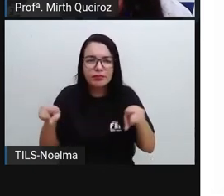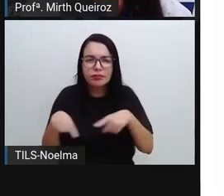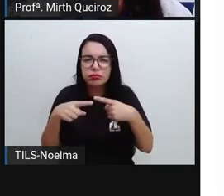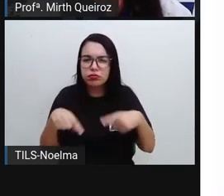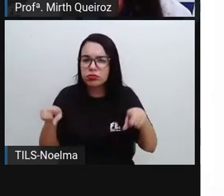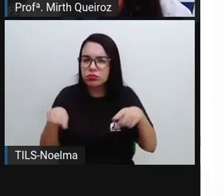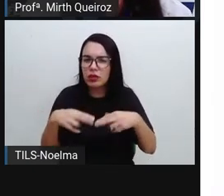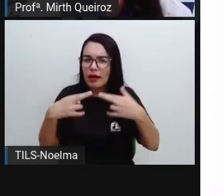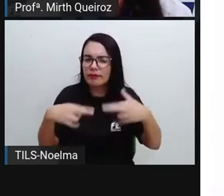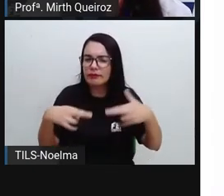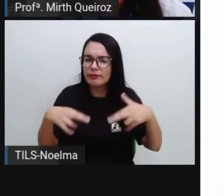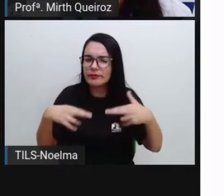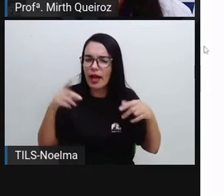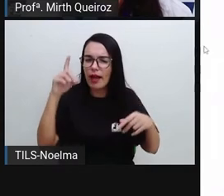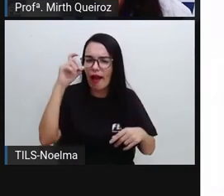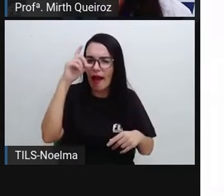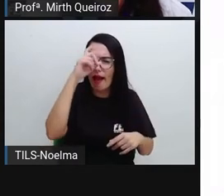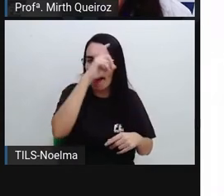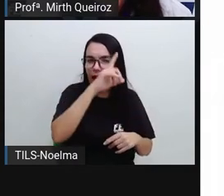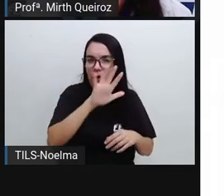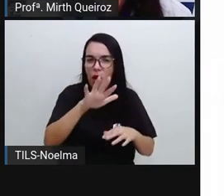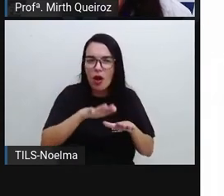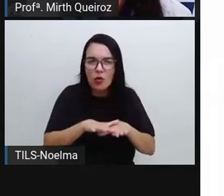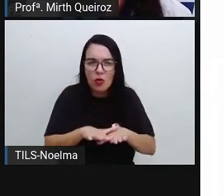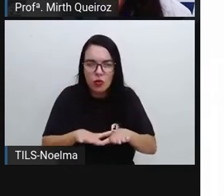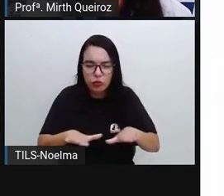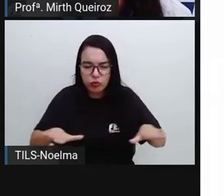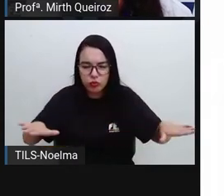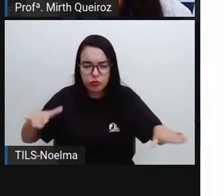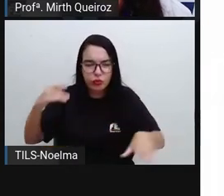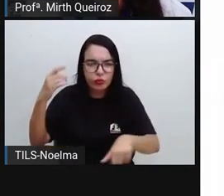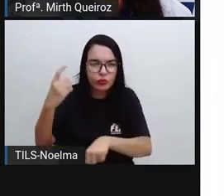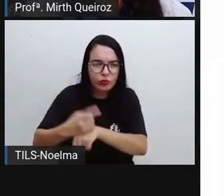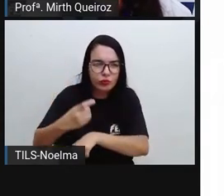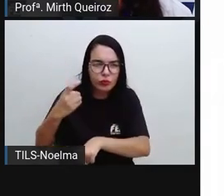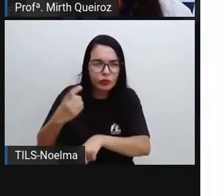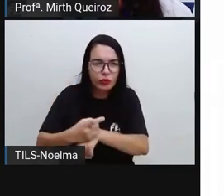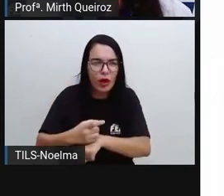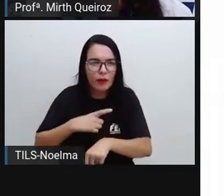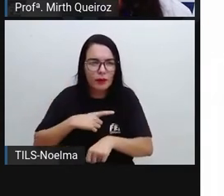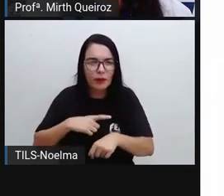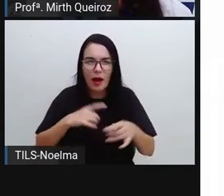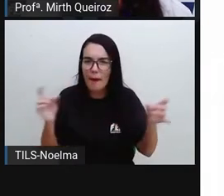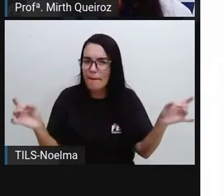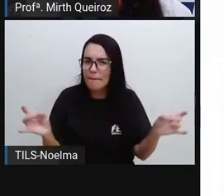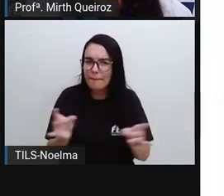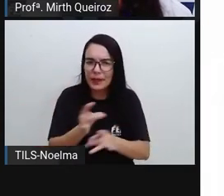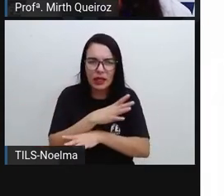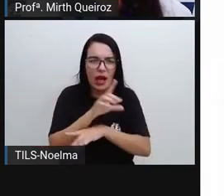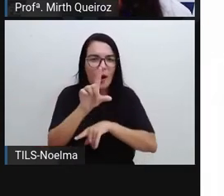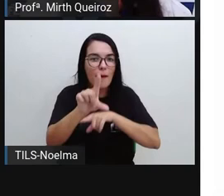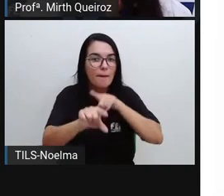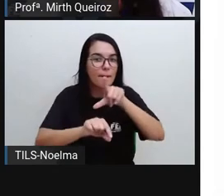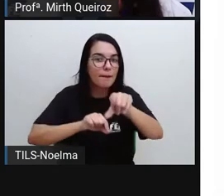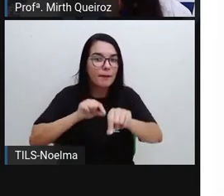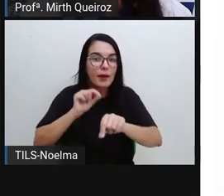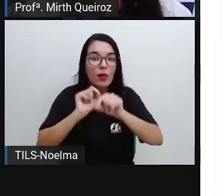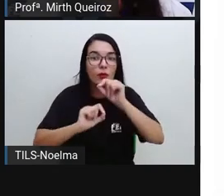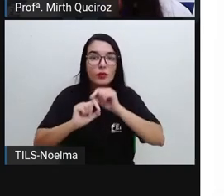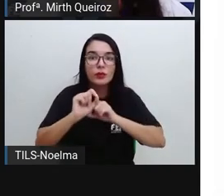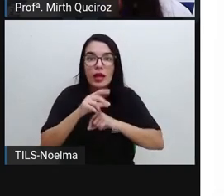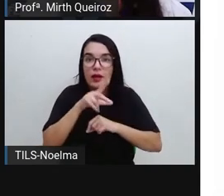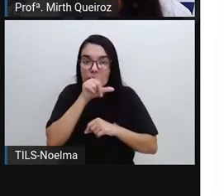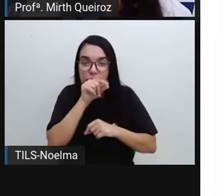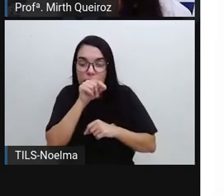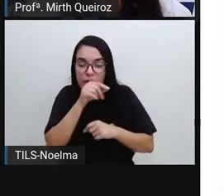complexos. do chão de pedra, pronta a pegar alguma das crias